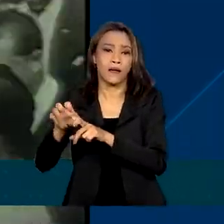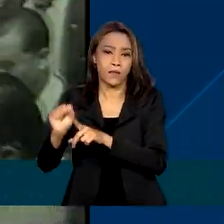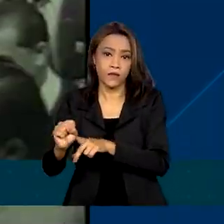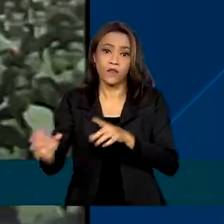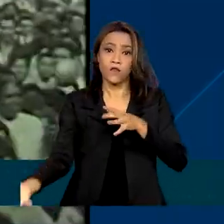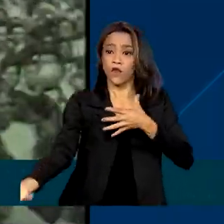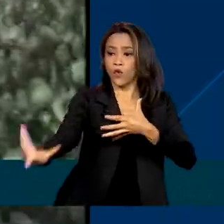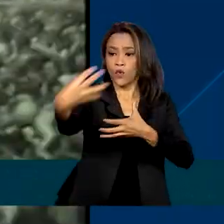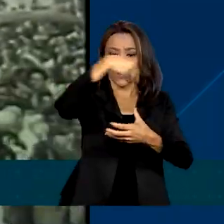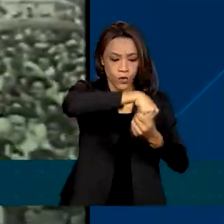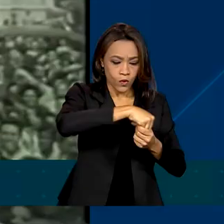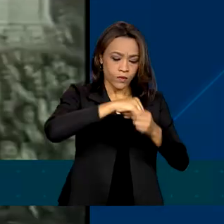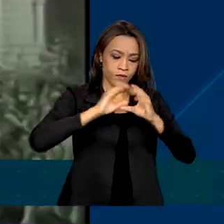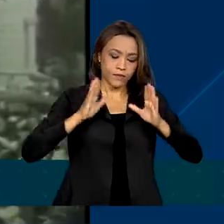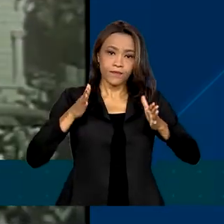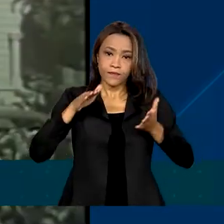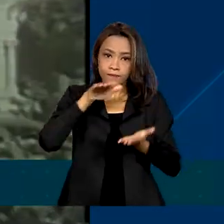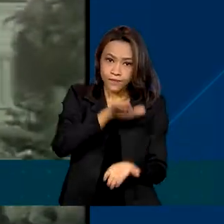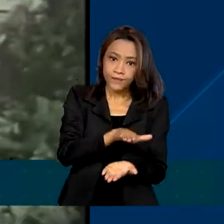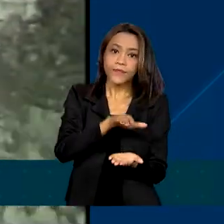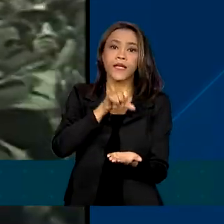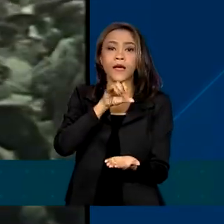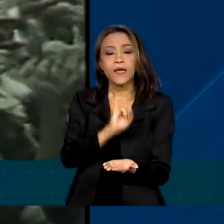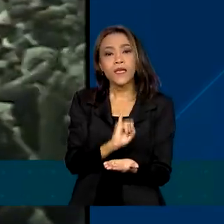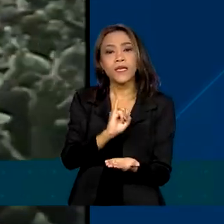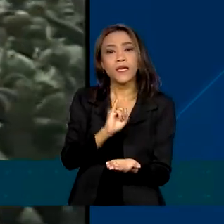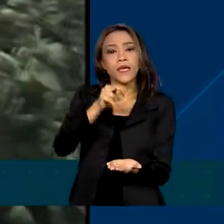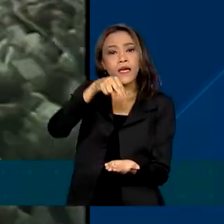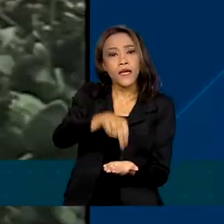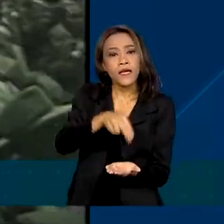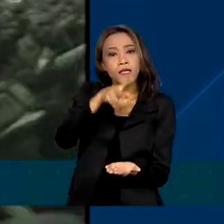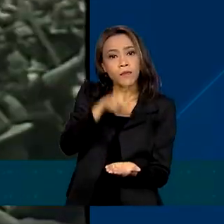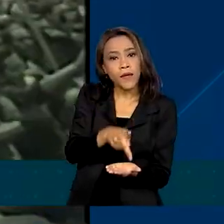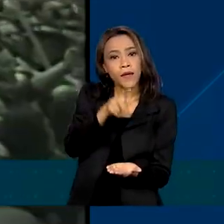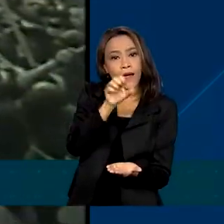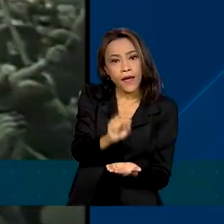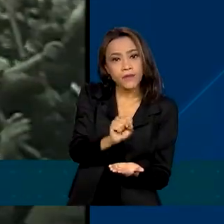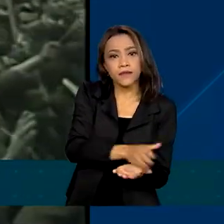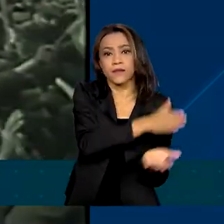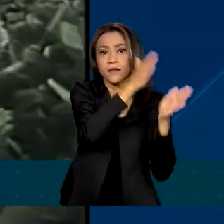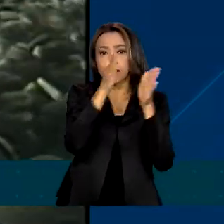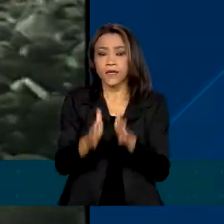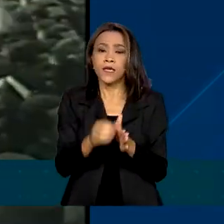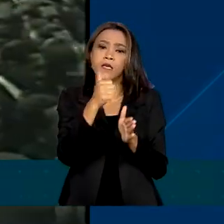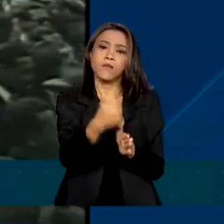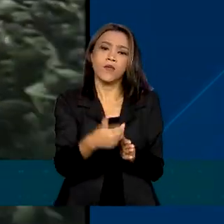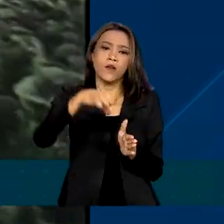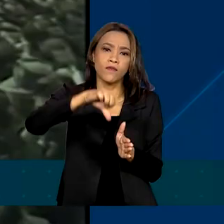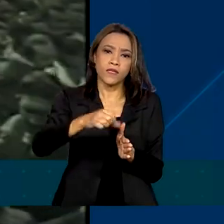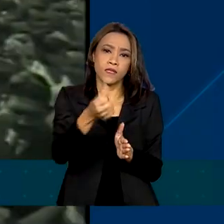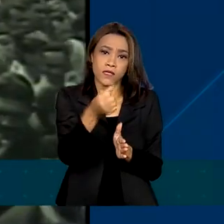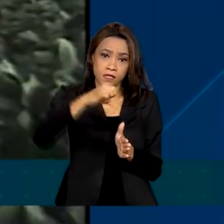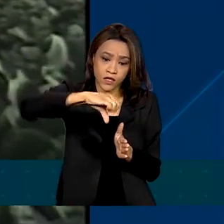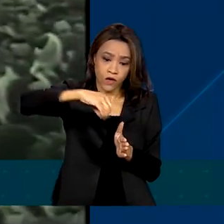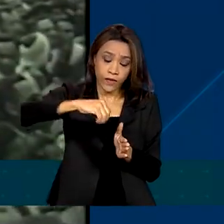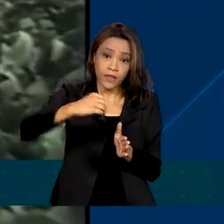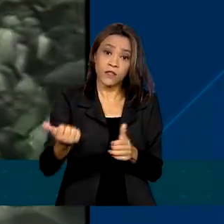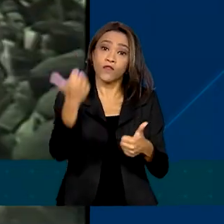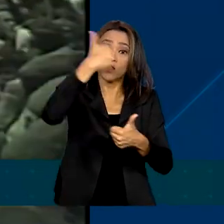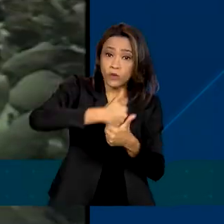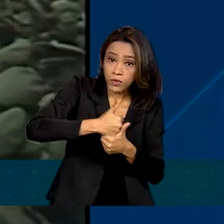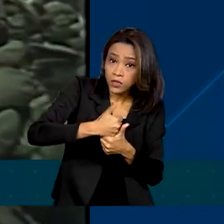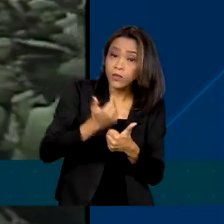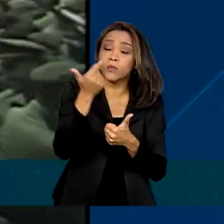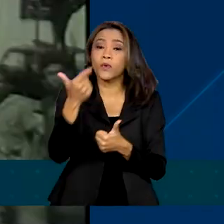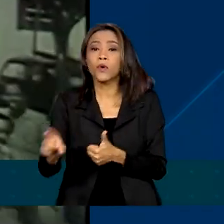Nacional de Previdência Social, o INPS. E em 1990, o INPS deu lugar ao